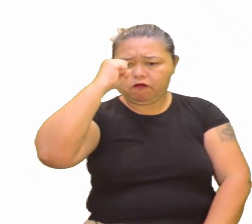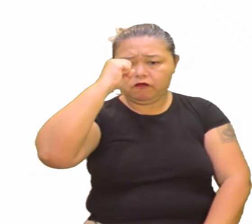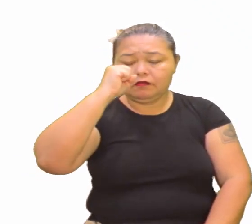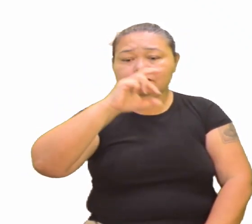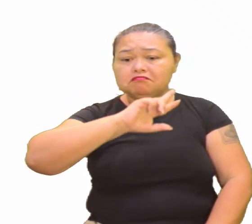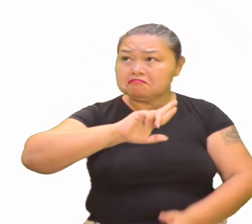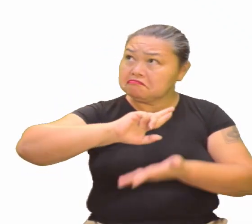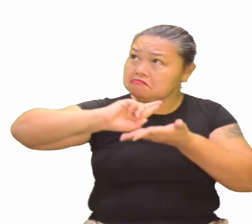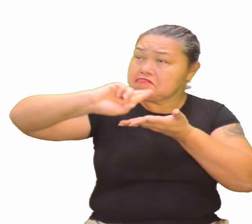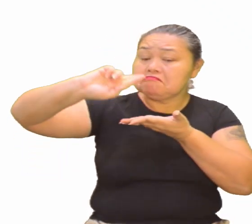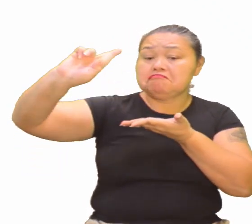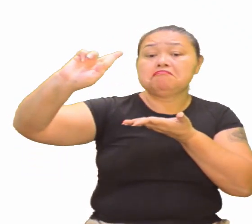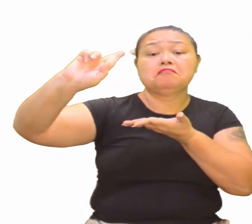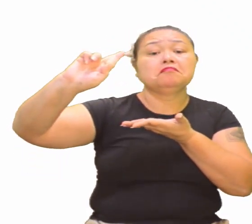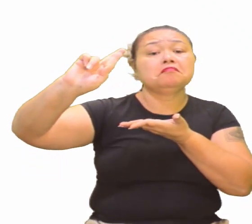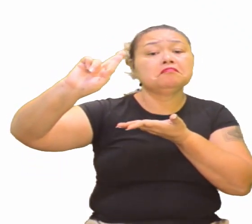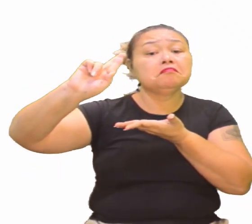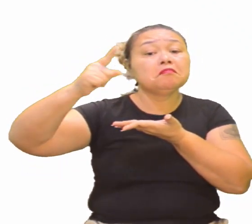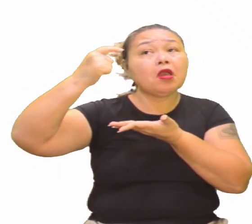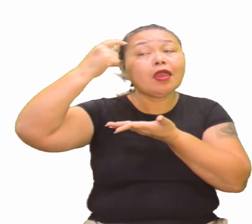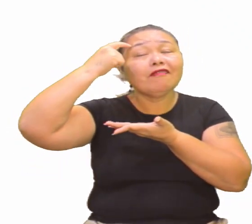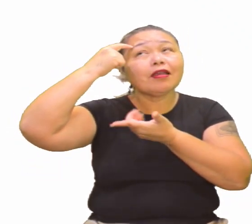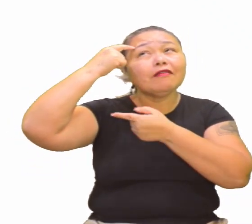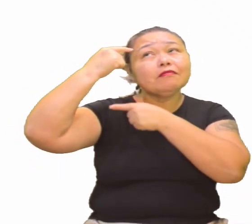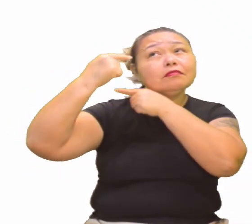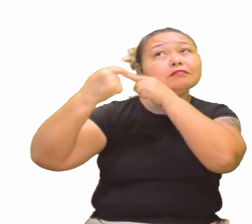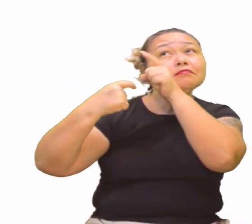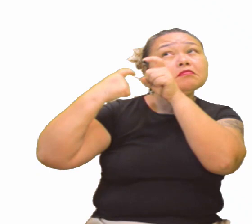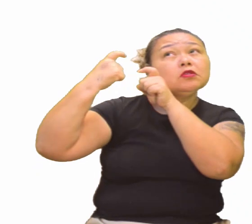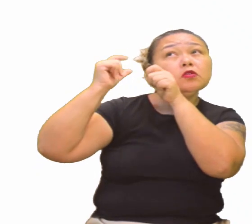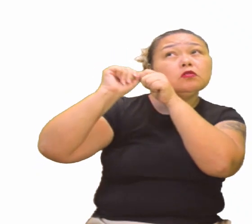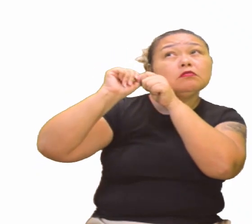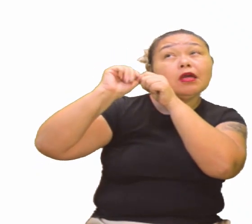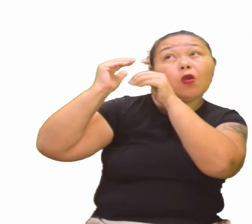ó. e a preocupação com o além, tá?